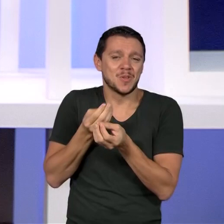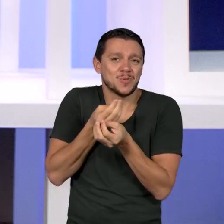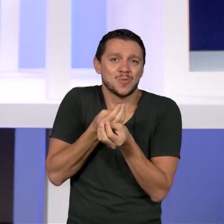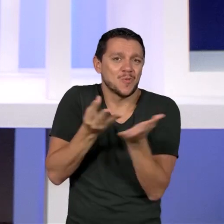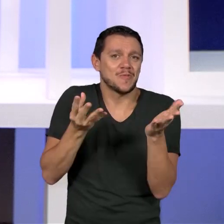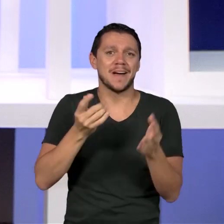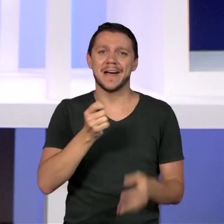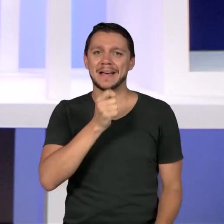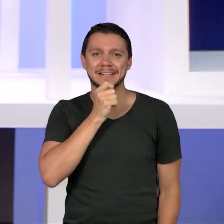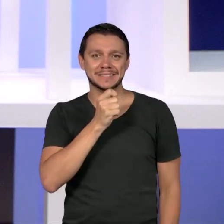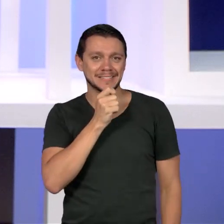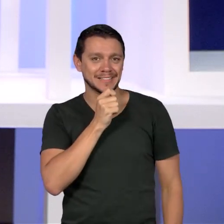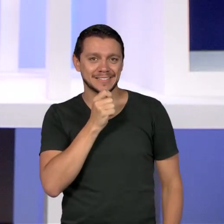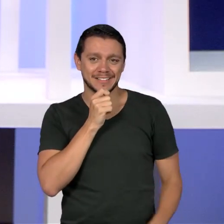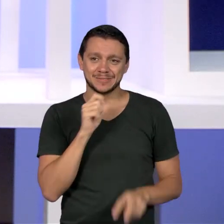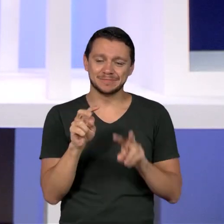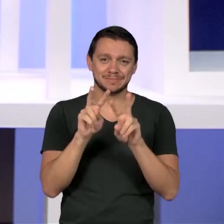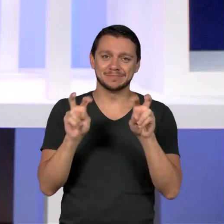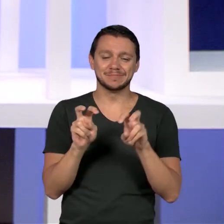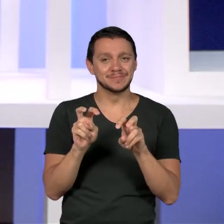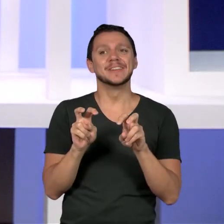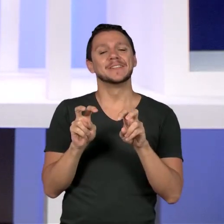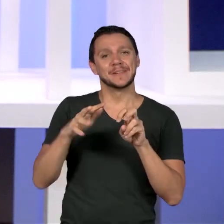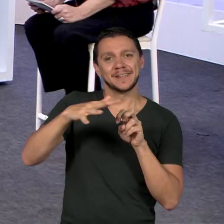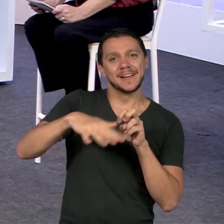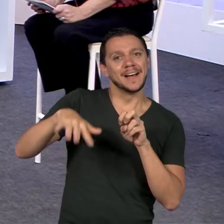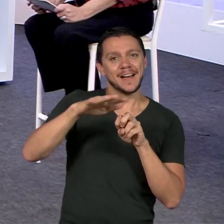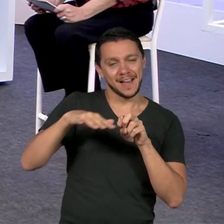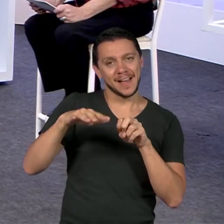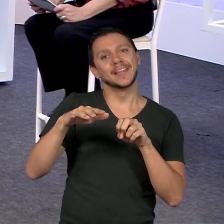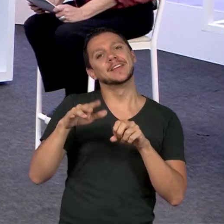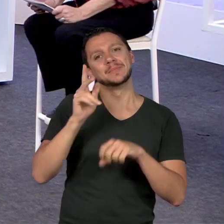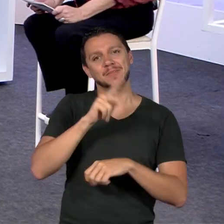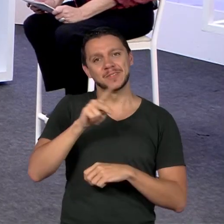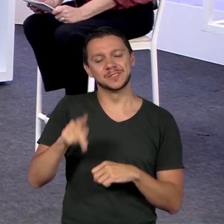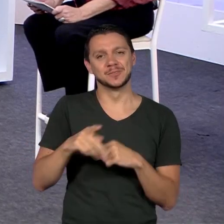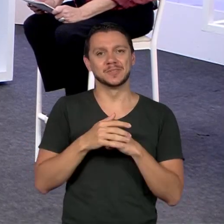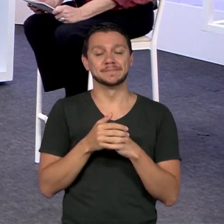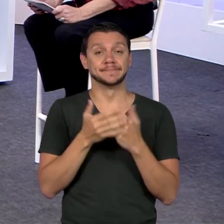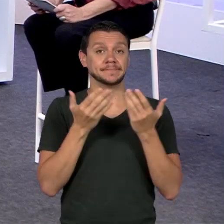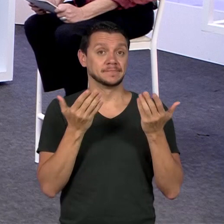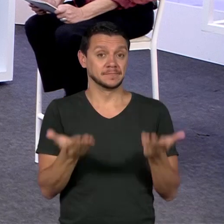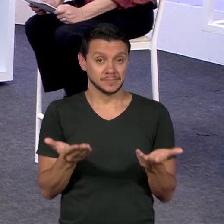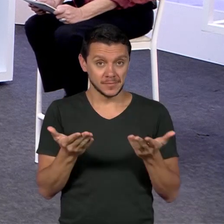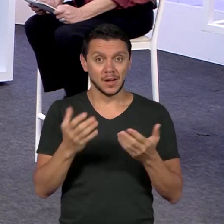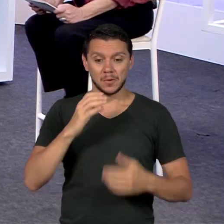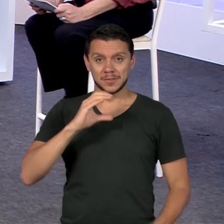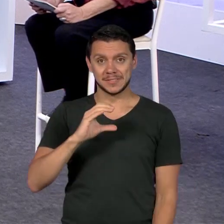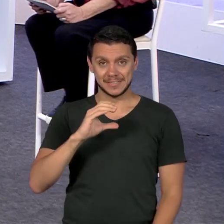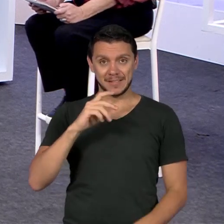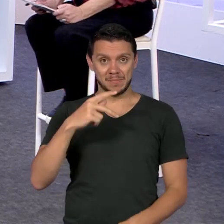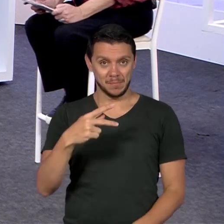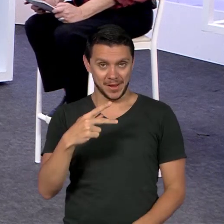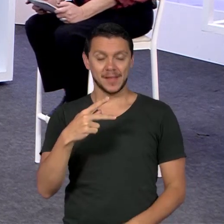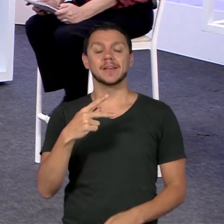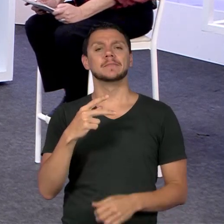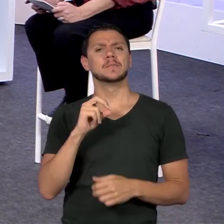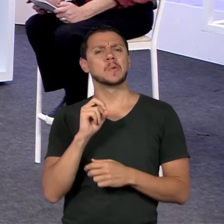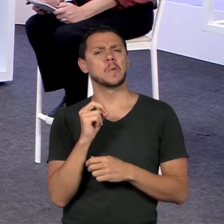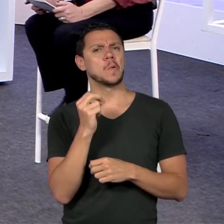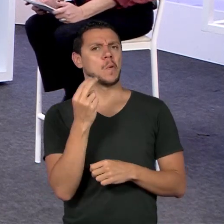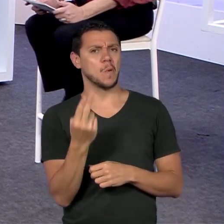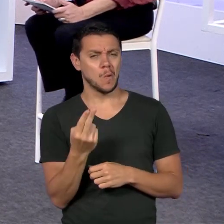eles por ocasião da habilitação. Isso coloca para o coordenador pedagógico da escola ou para os